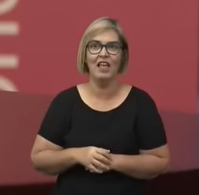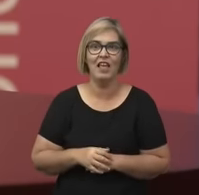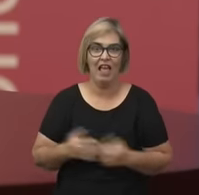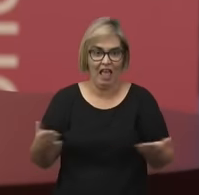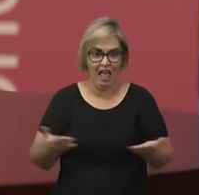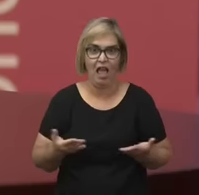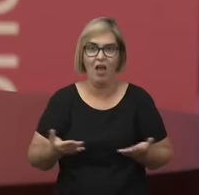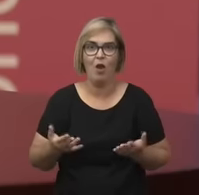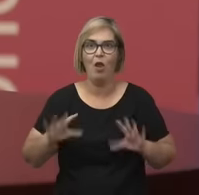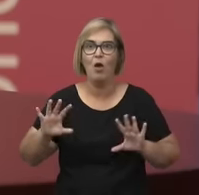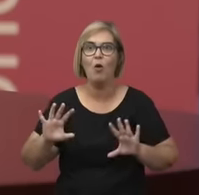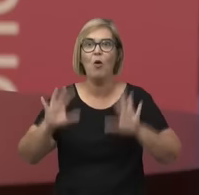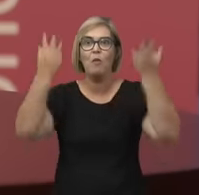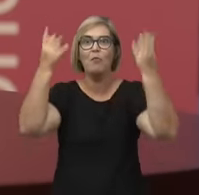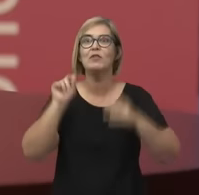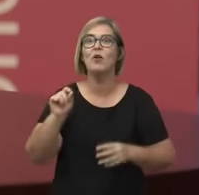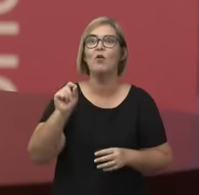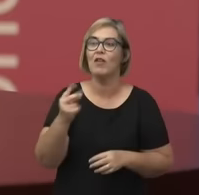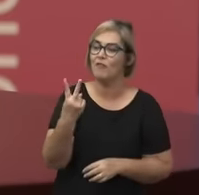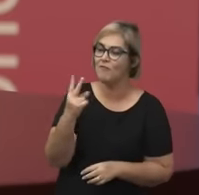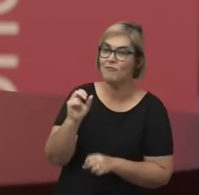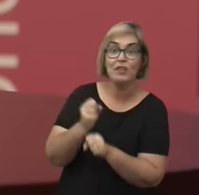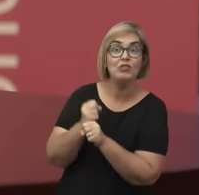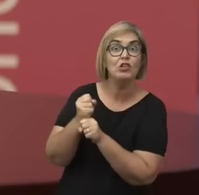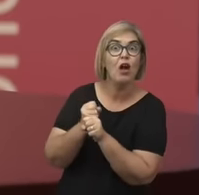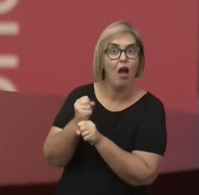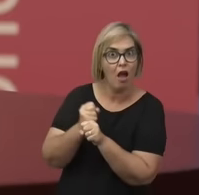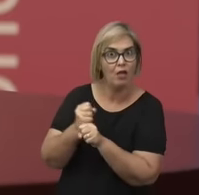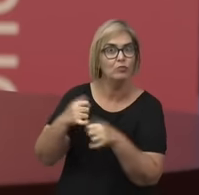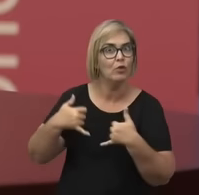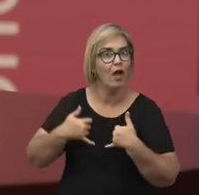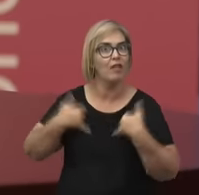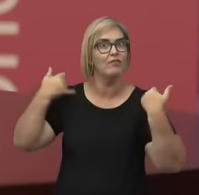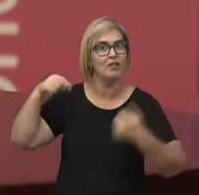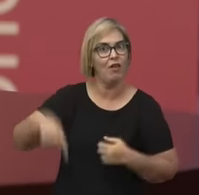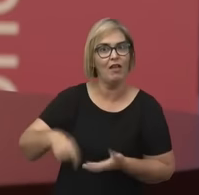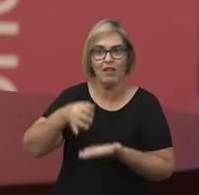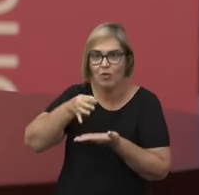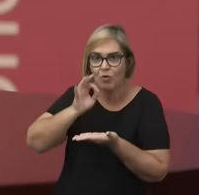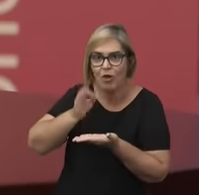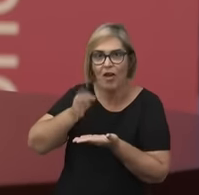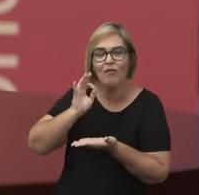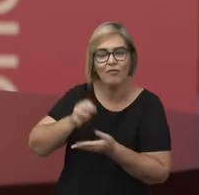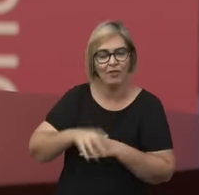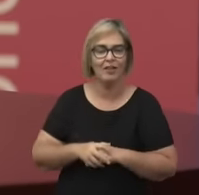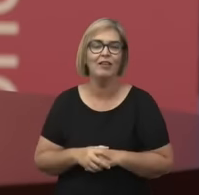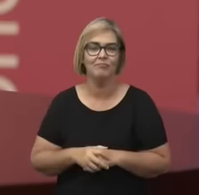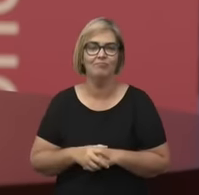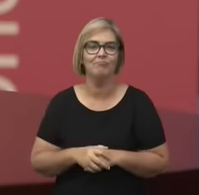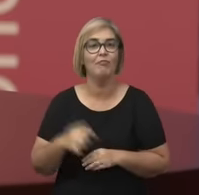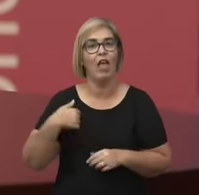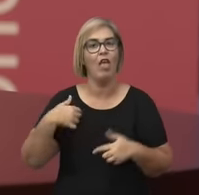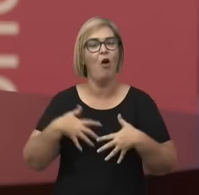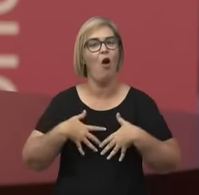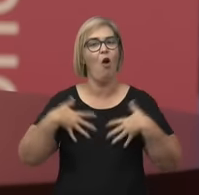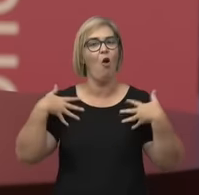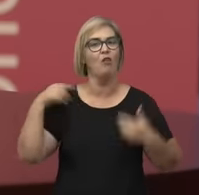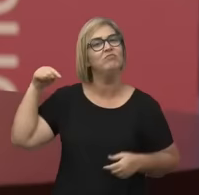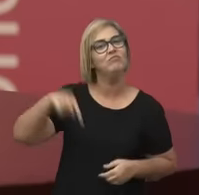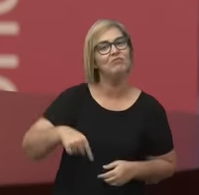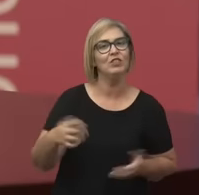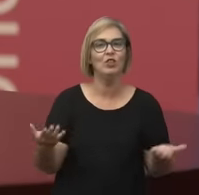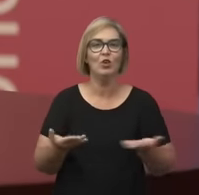comemorações dos 20 anos do café. Vai celebrar em 2023. É uma grande honra estar aqui com vocês.